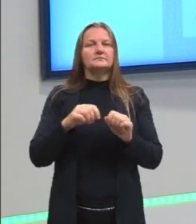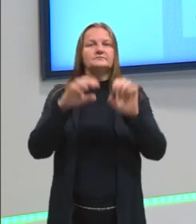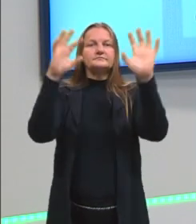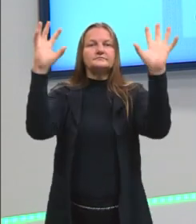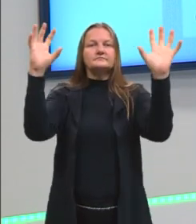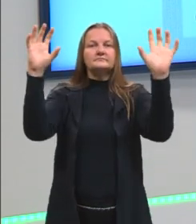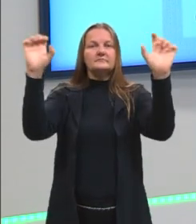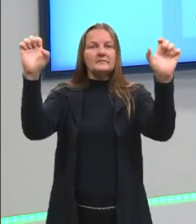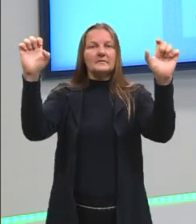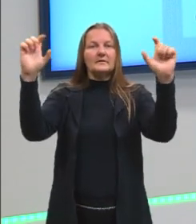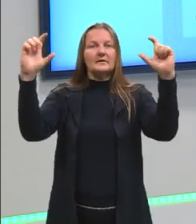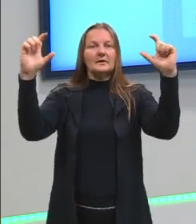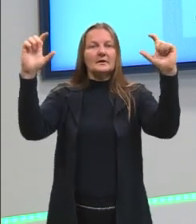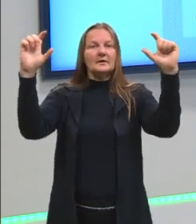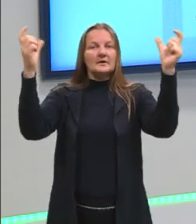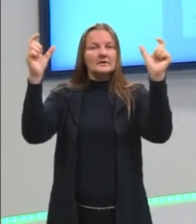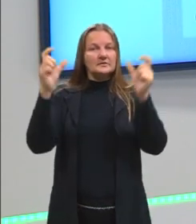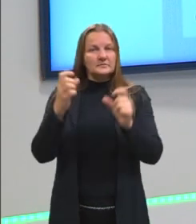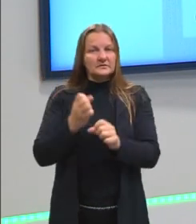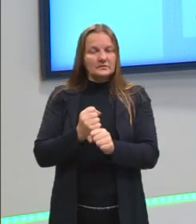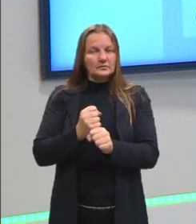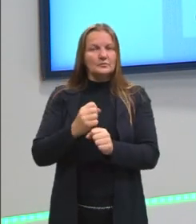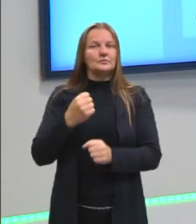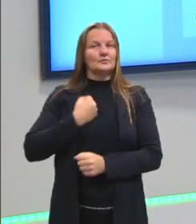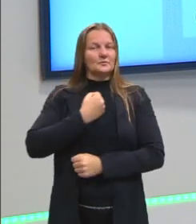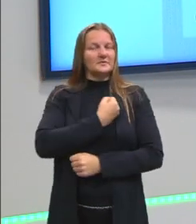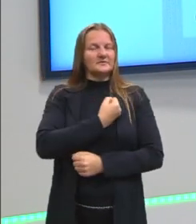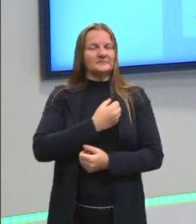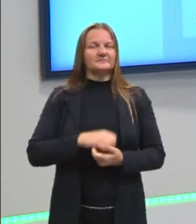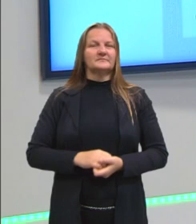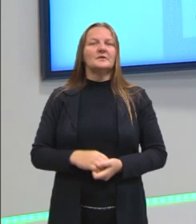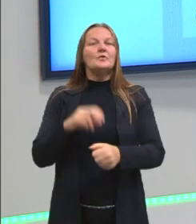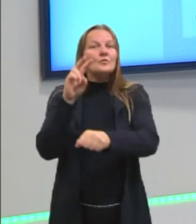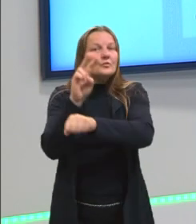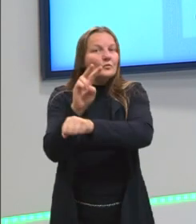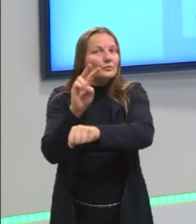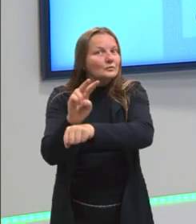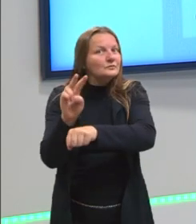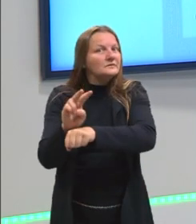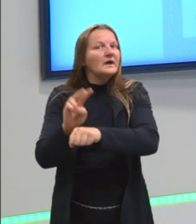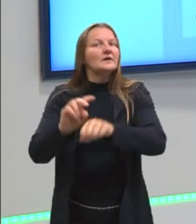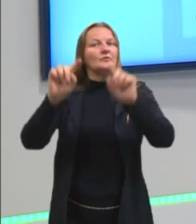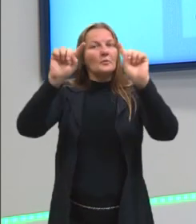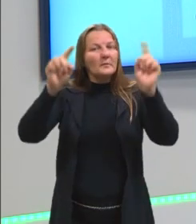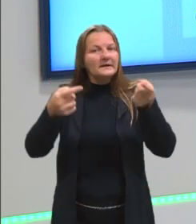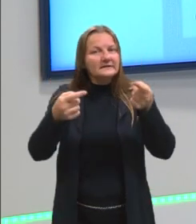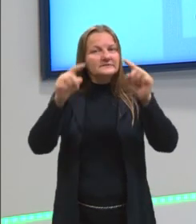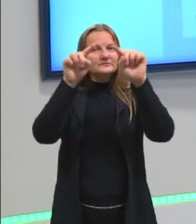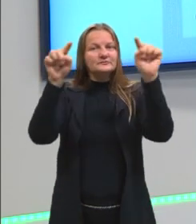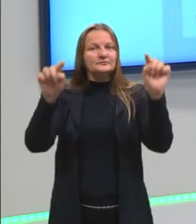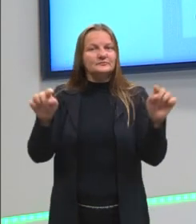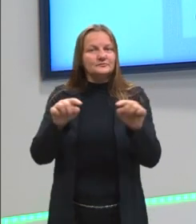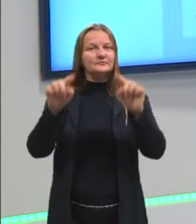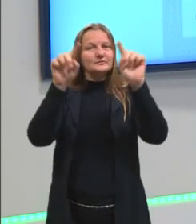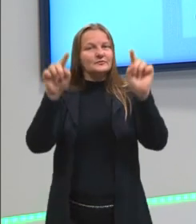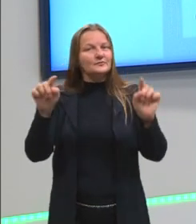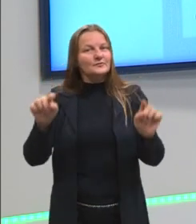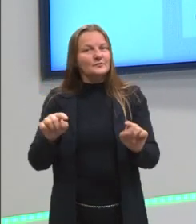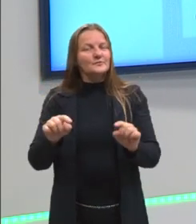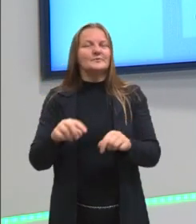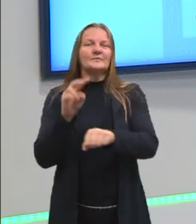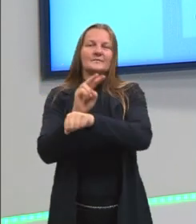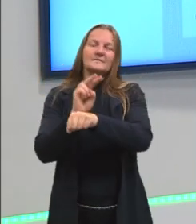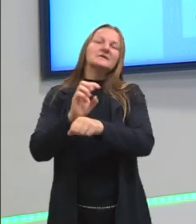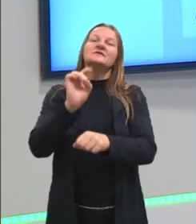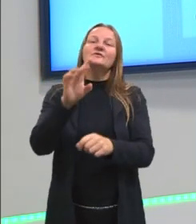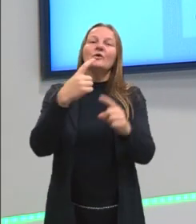expressão numérica. Cuidem bastante essa ordem, sempre que nós tivermos, por exemplo, eu só tenho